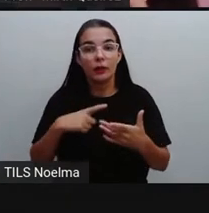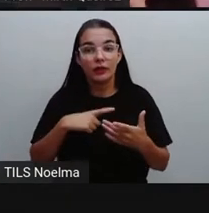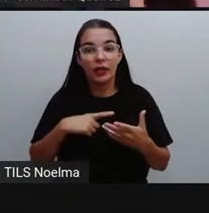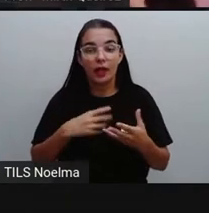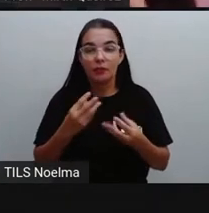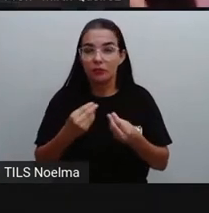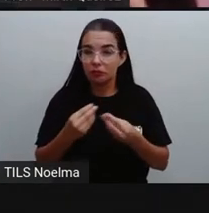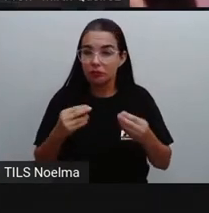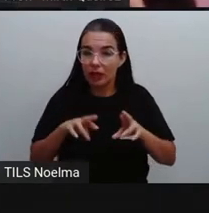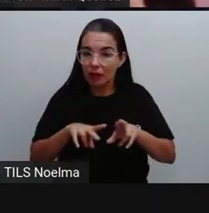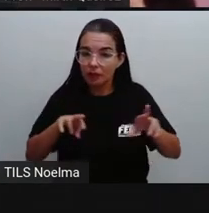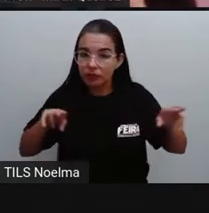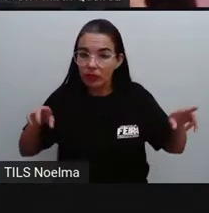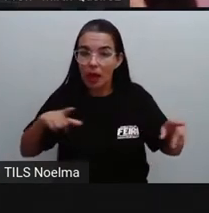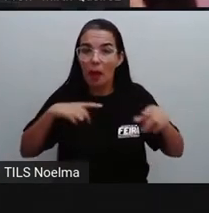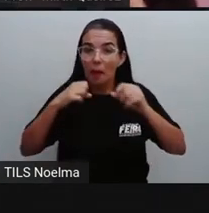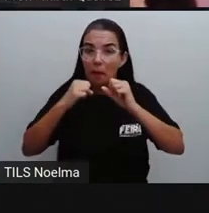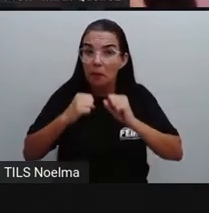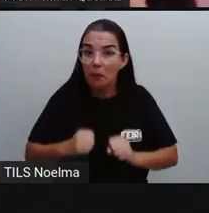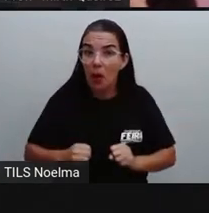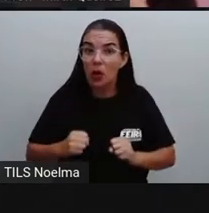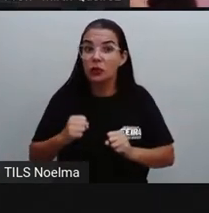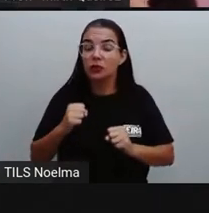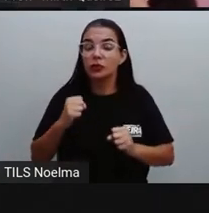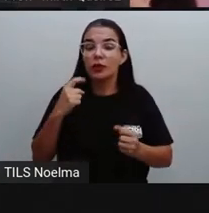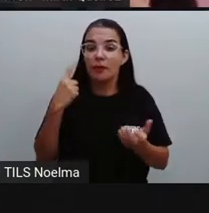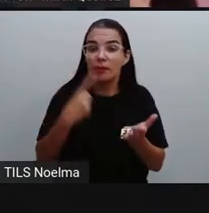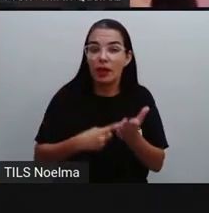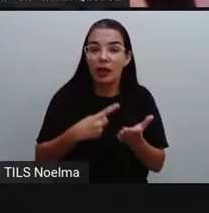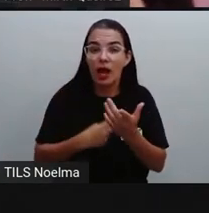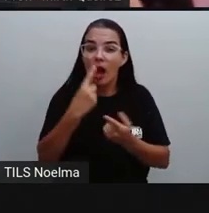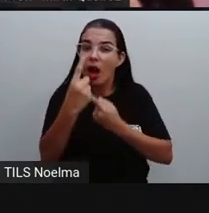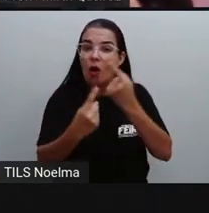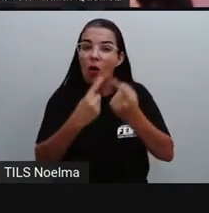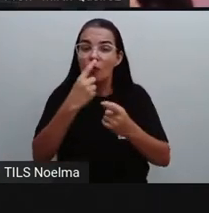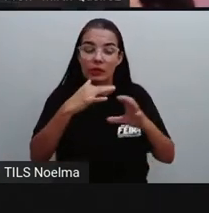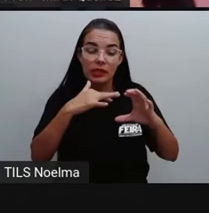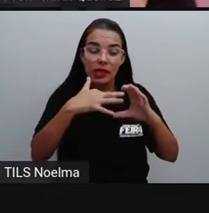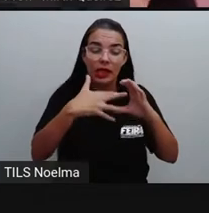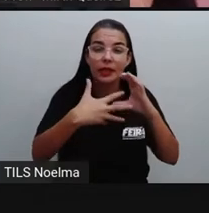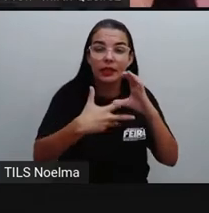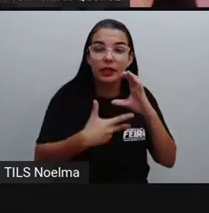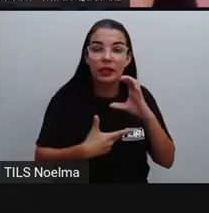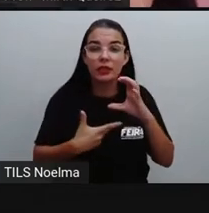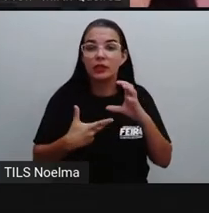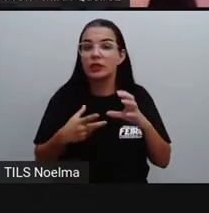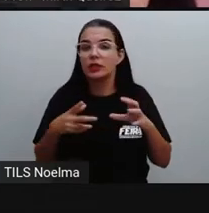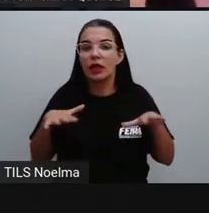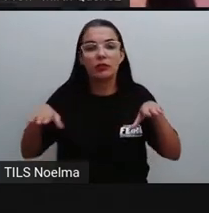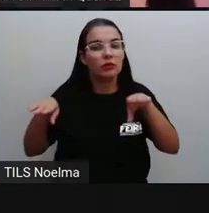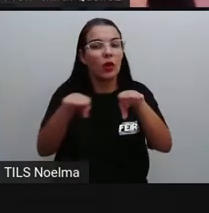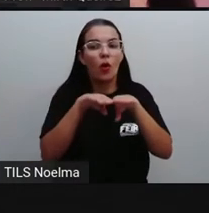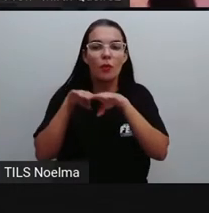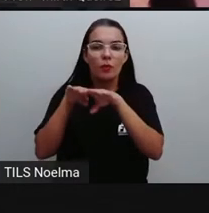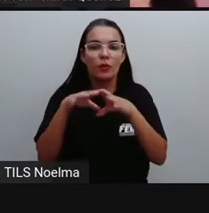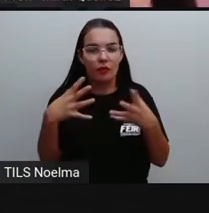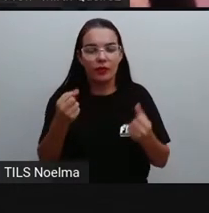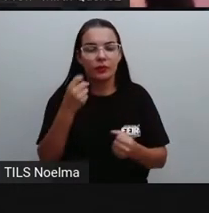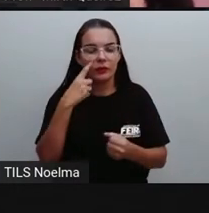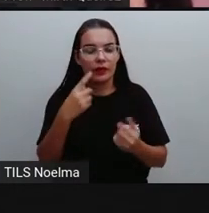multiplicidade, é possível elencar algumas características comuns, né? A maioria dos tipos de carta. Vamos ver?